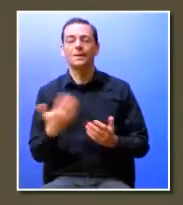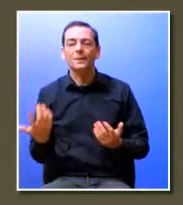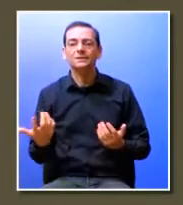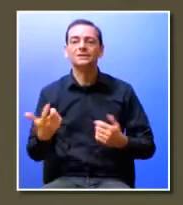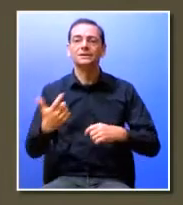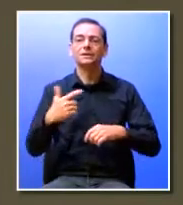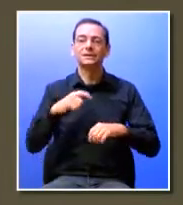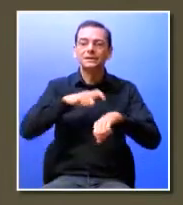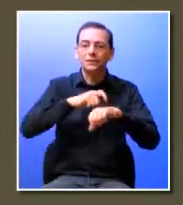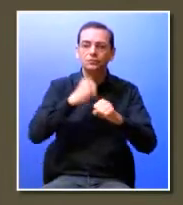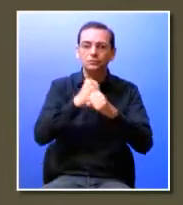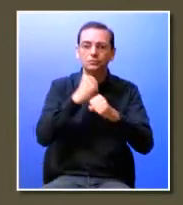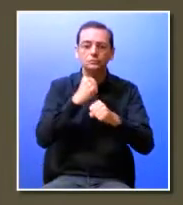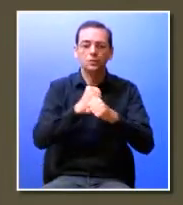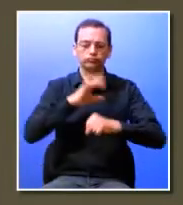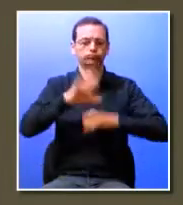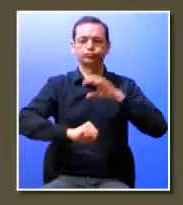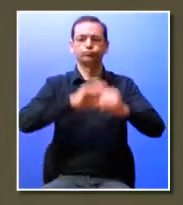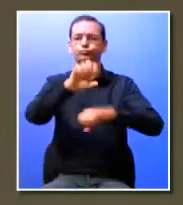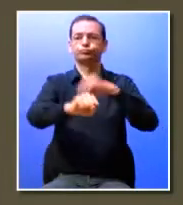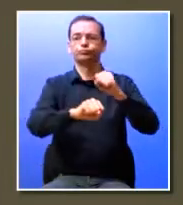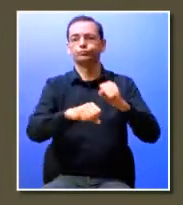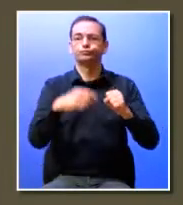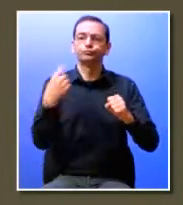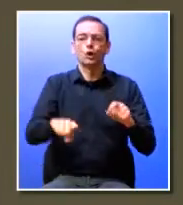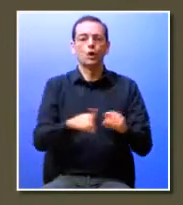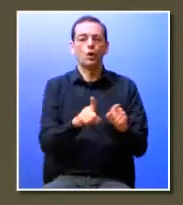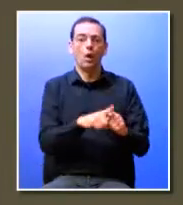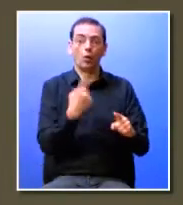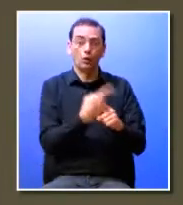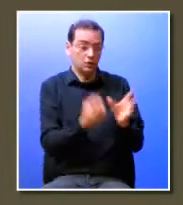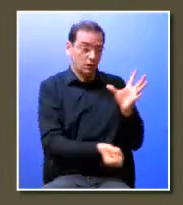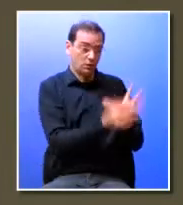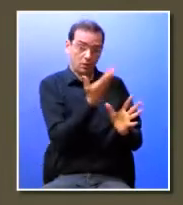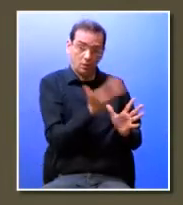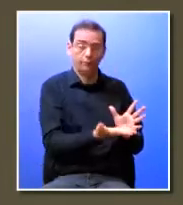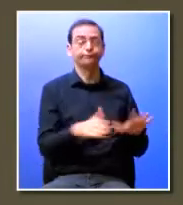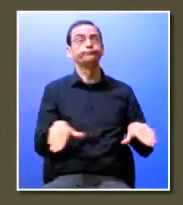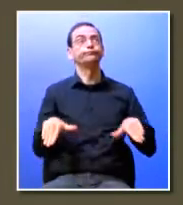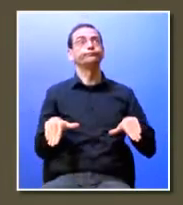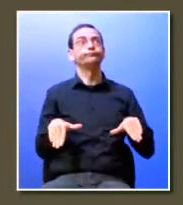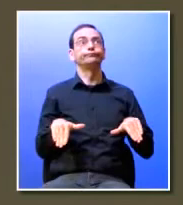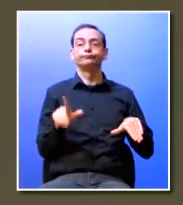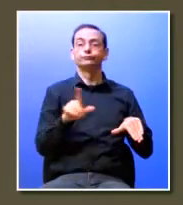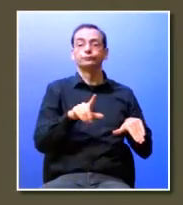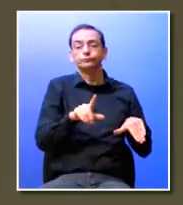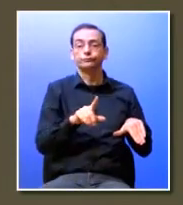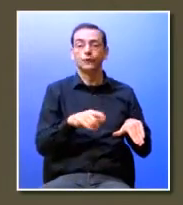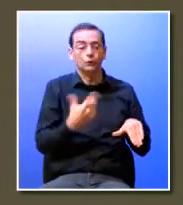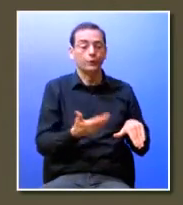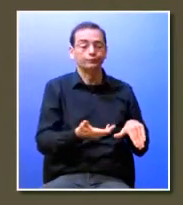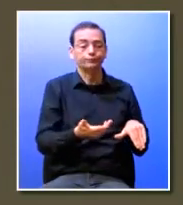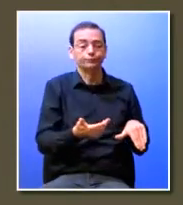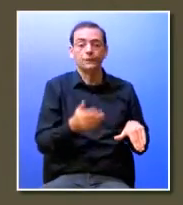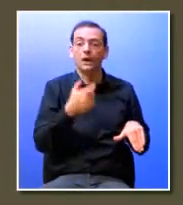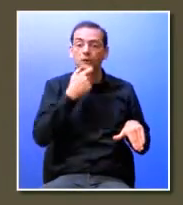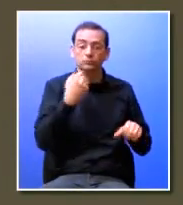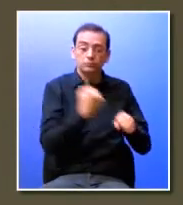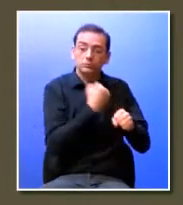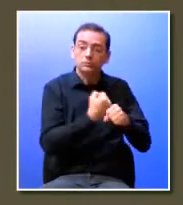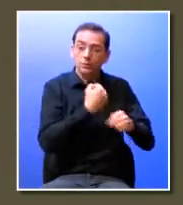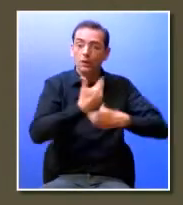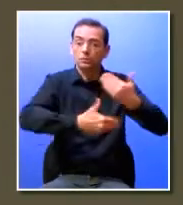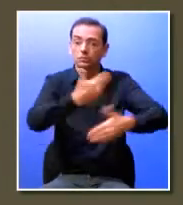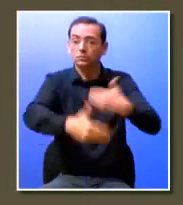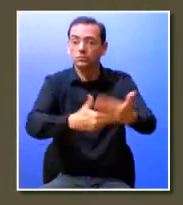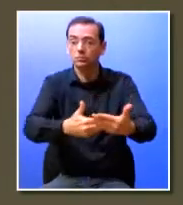trabalhar é que ela de facto seja produtiva mais uma vez não basta criar as pontes e estabelecer operações se elas depois não tiverem o seu proveito não estou a que não